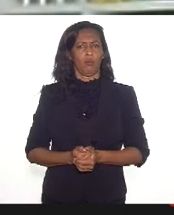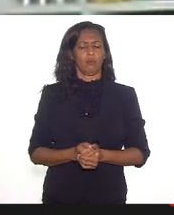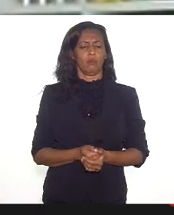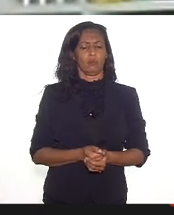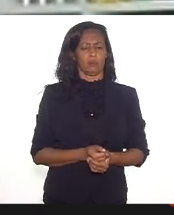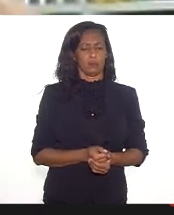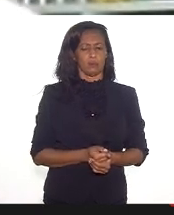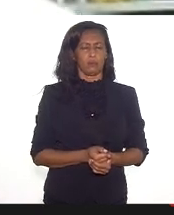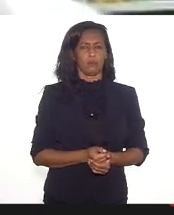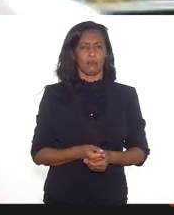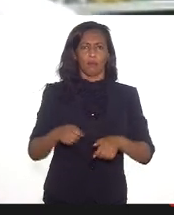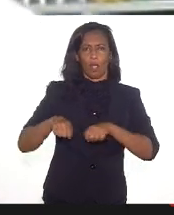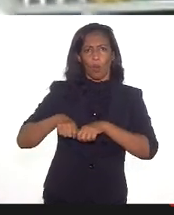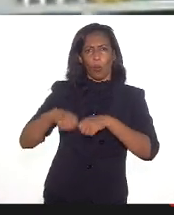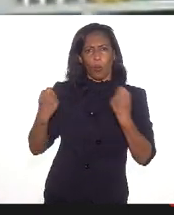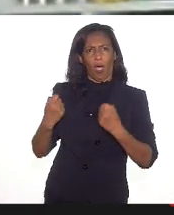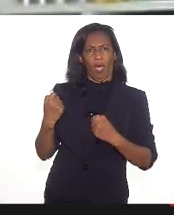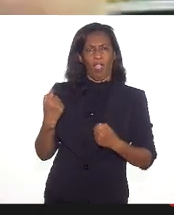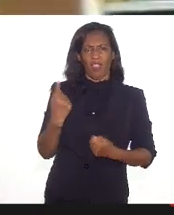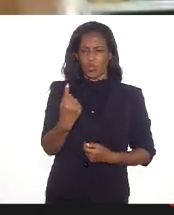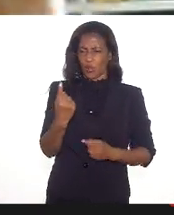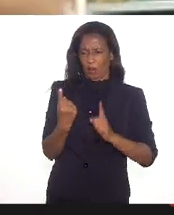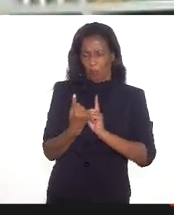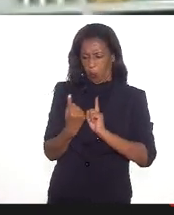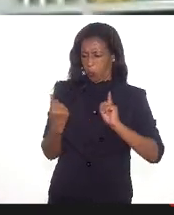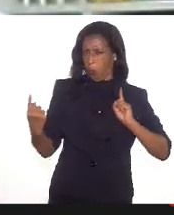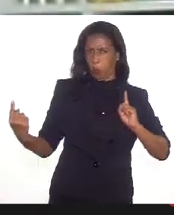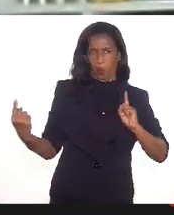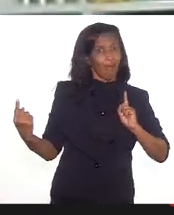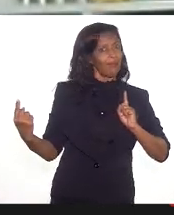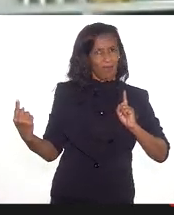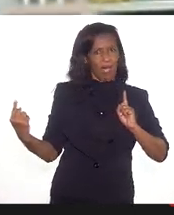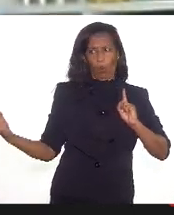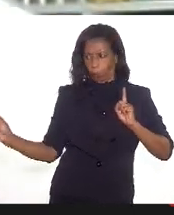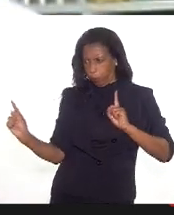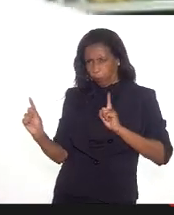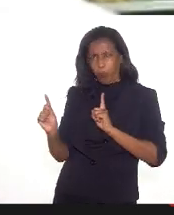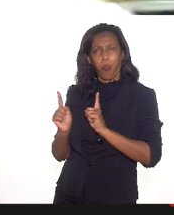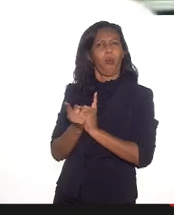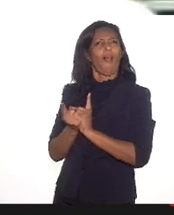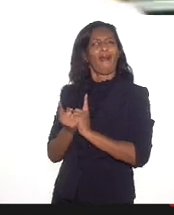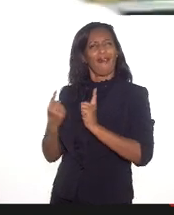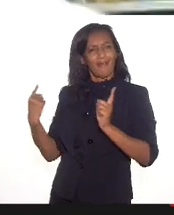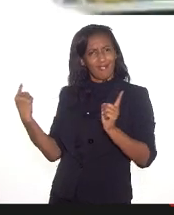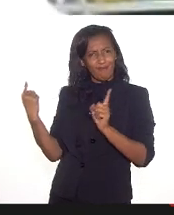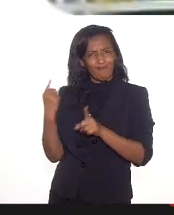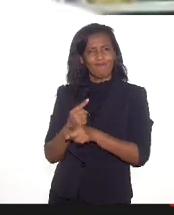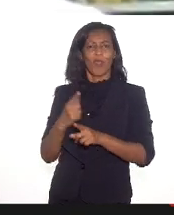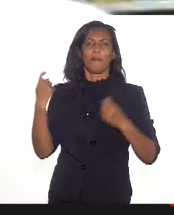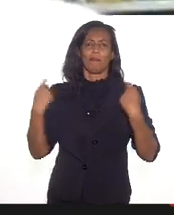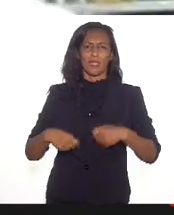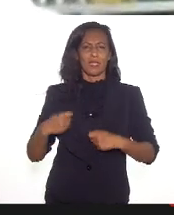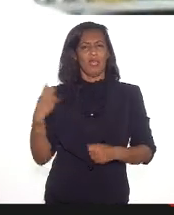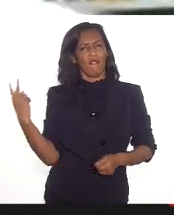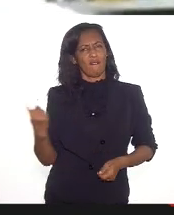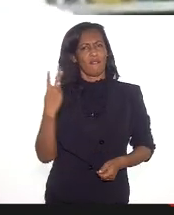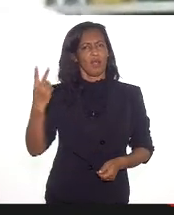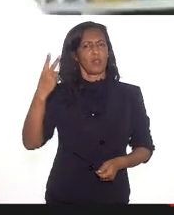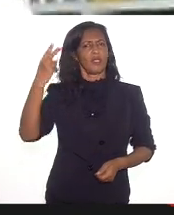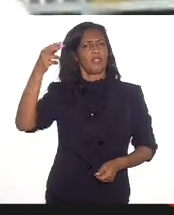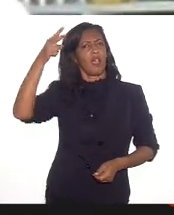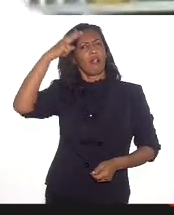ações, quebrar o isolamento, proporcionar esses encontros e, acima de tudo, valorizar as memórias, os